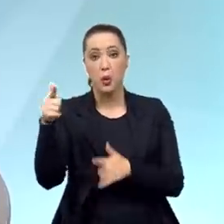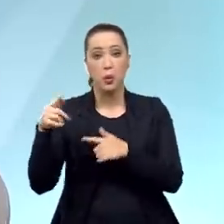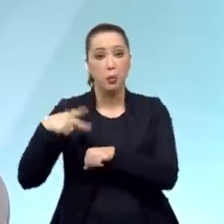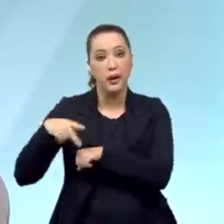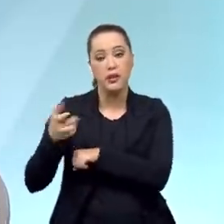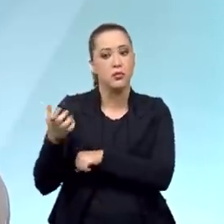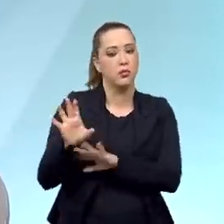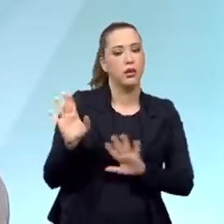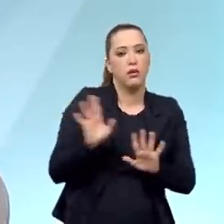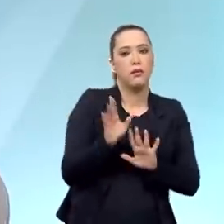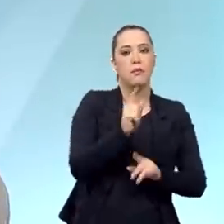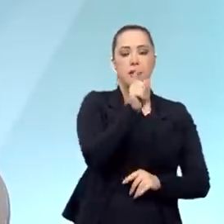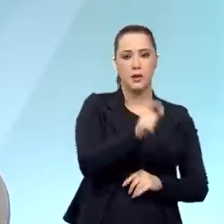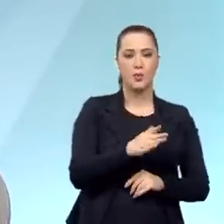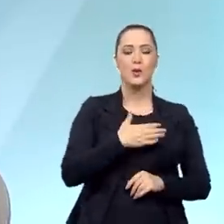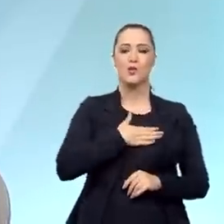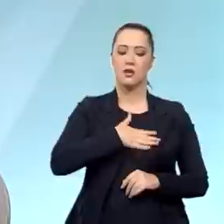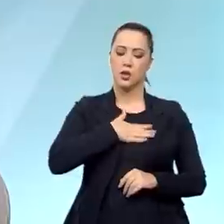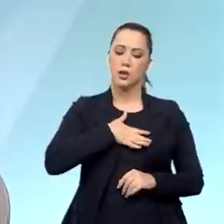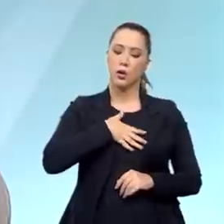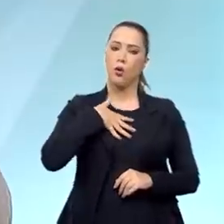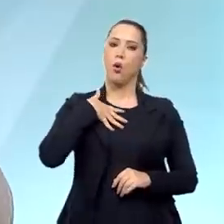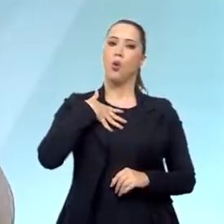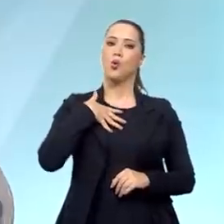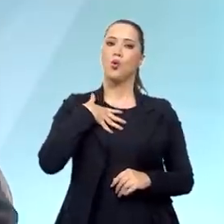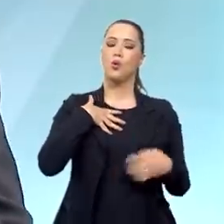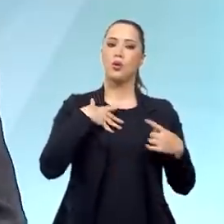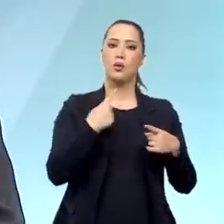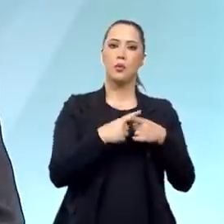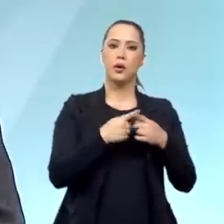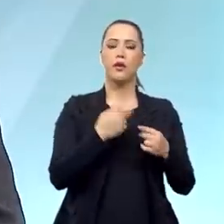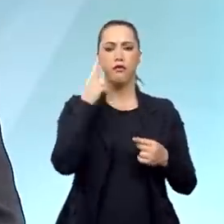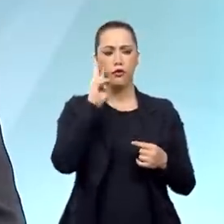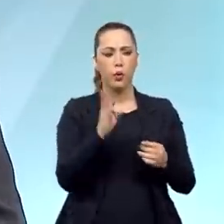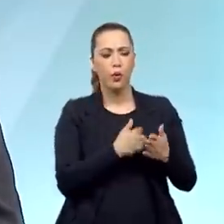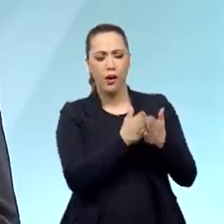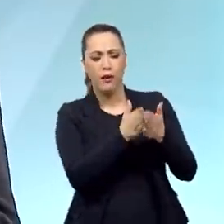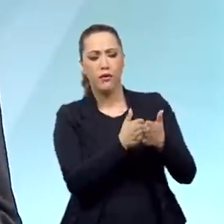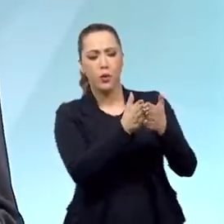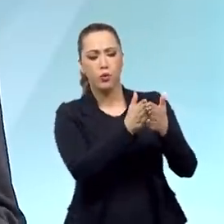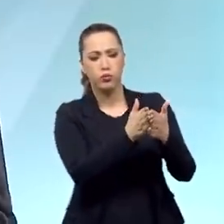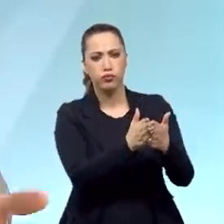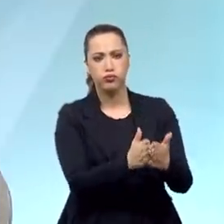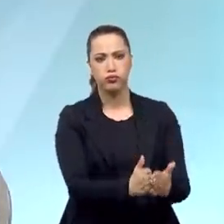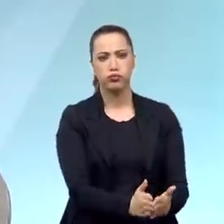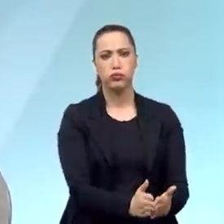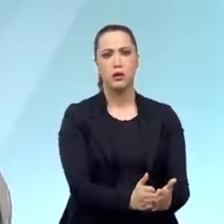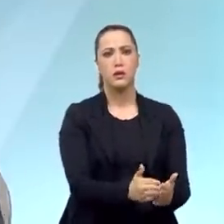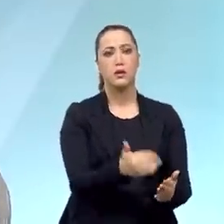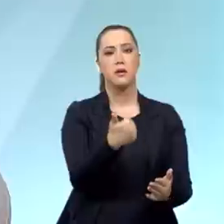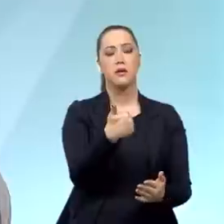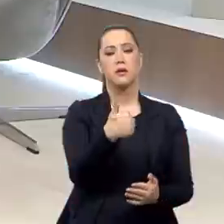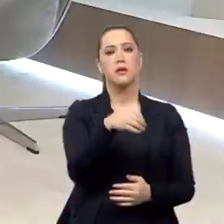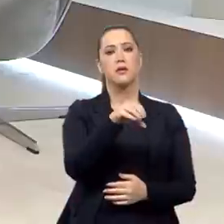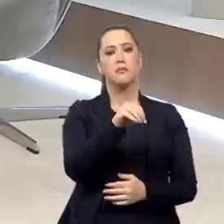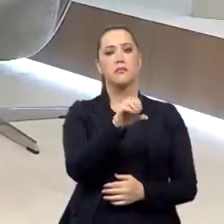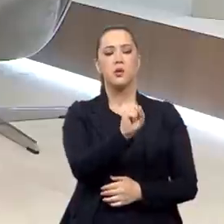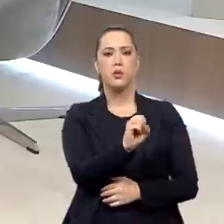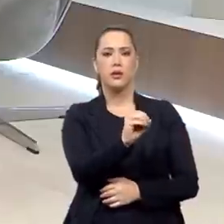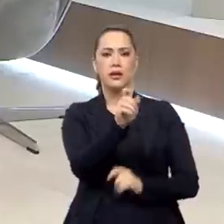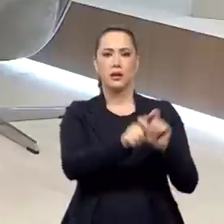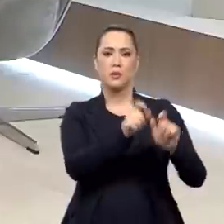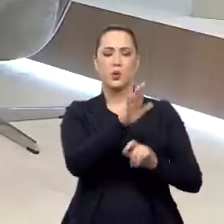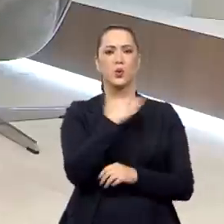um sentimento de orgulho nacional, em função dos afundamentos dos navios que ocorreram, cerca de 1.080 pessoas morreram nesses